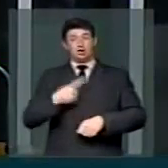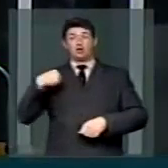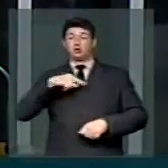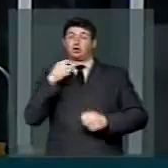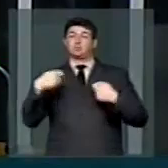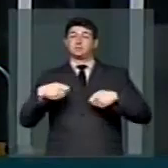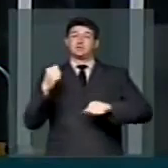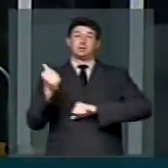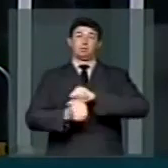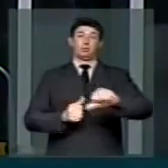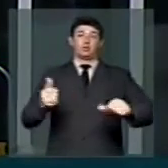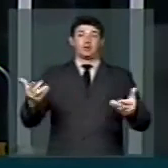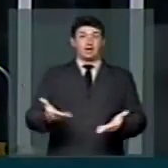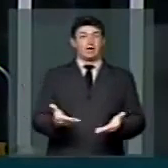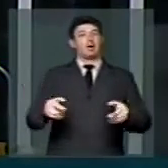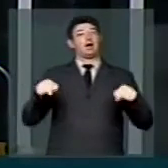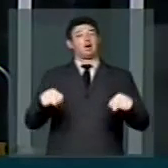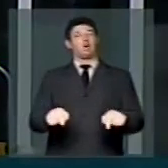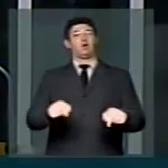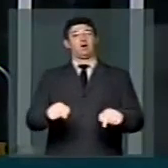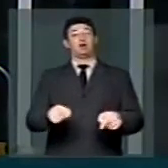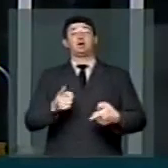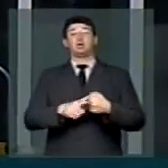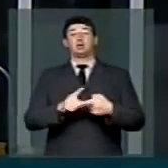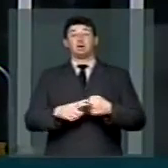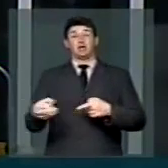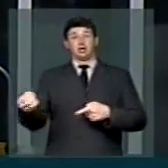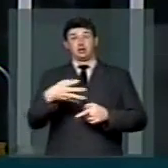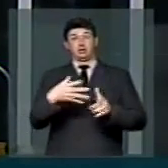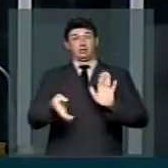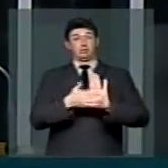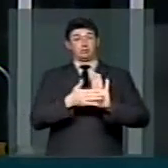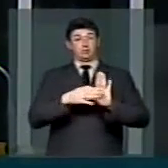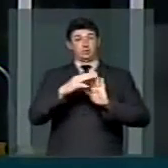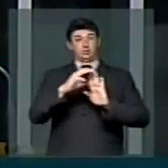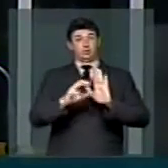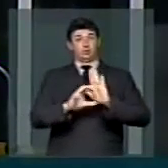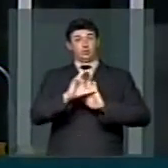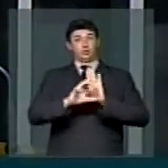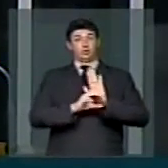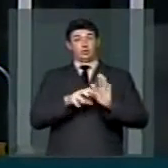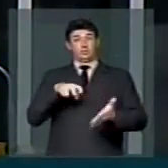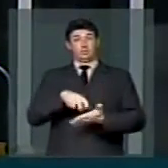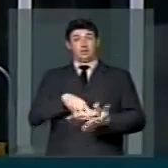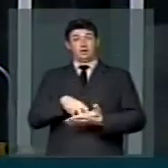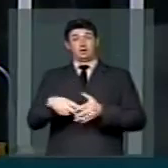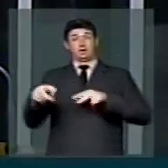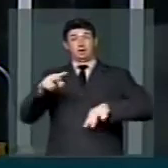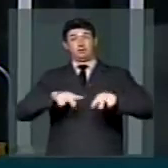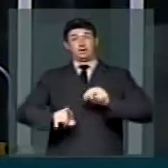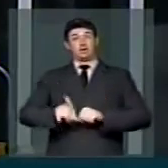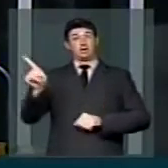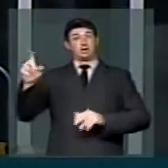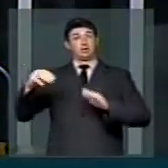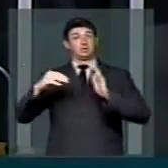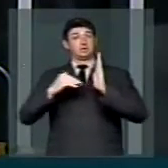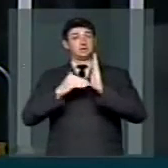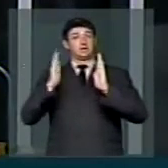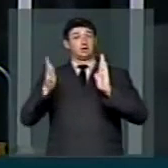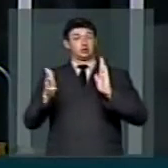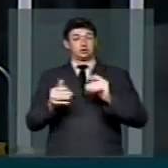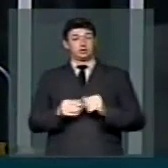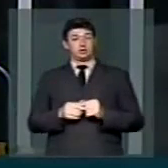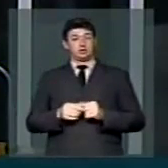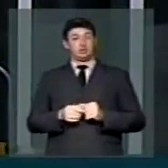mudança é agora. Afinal, a nova proposta do Código Penal está em análise do Senado e